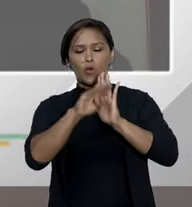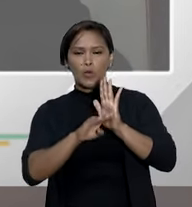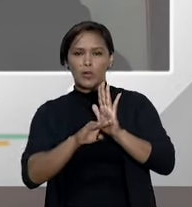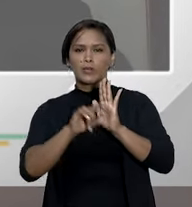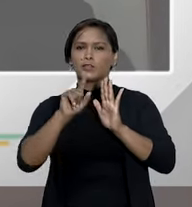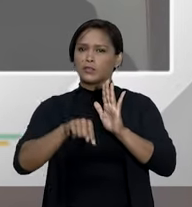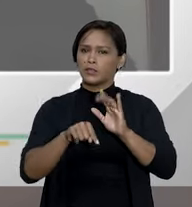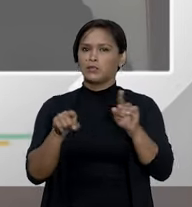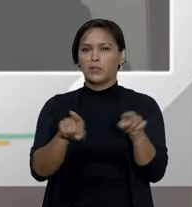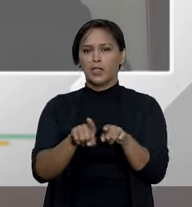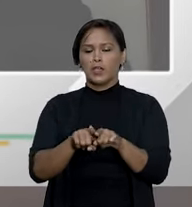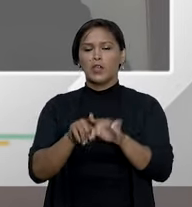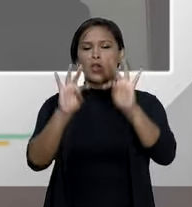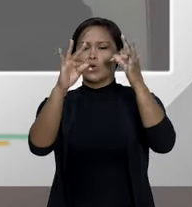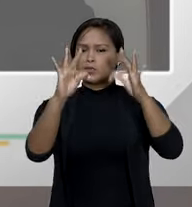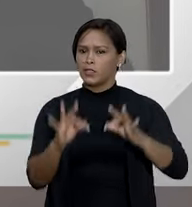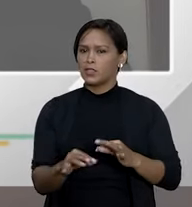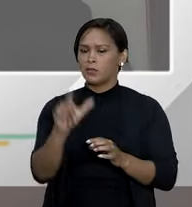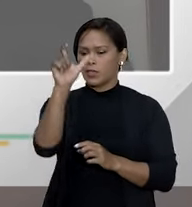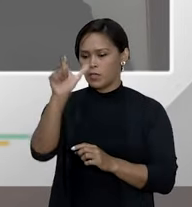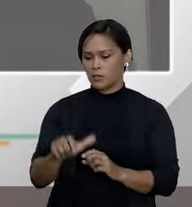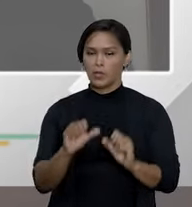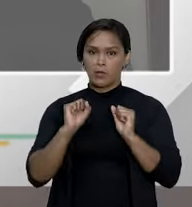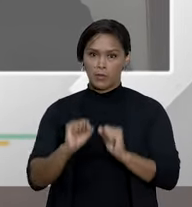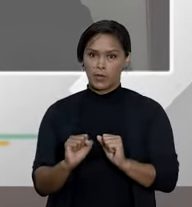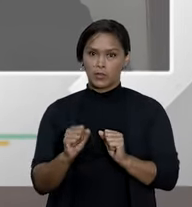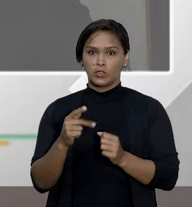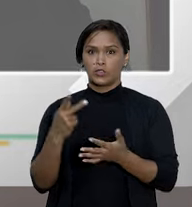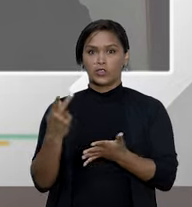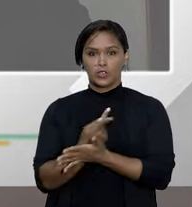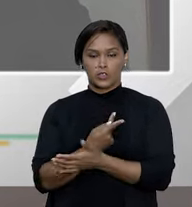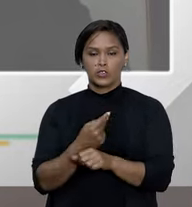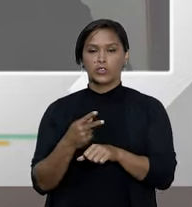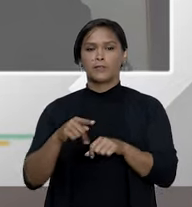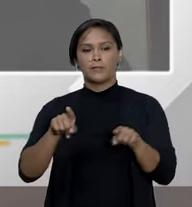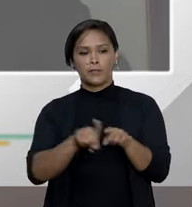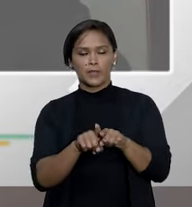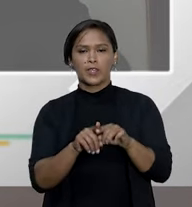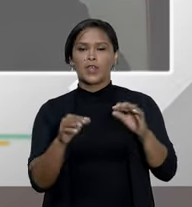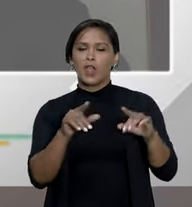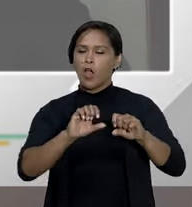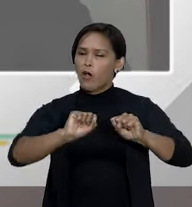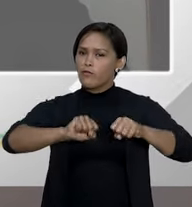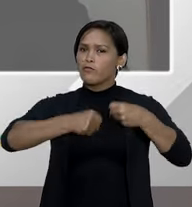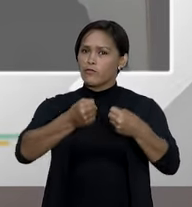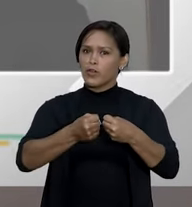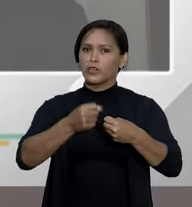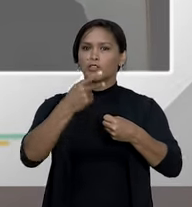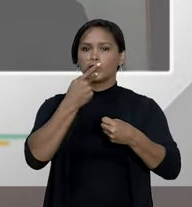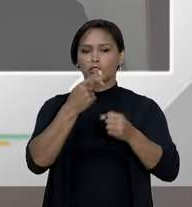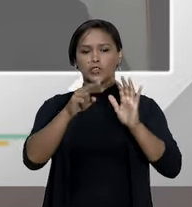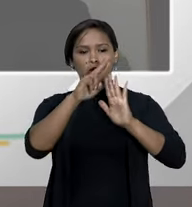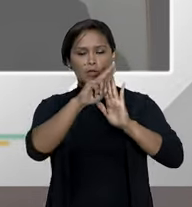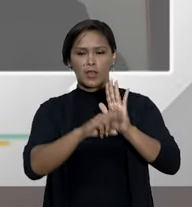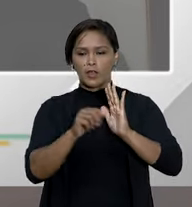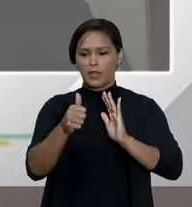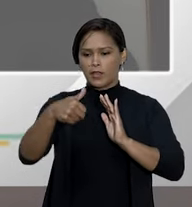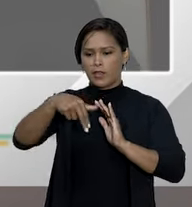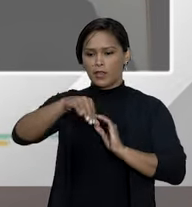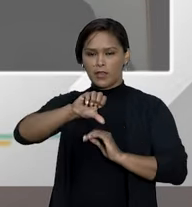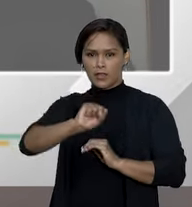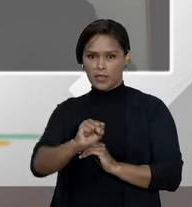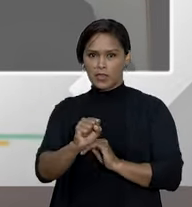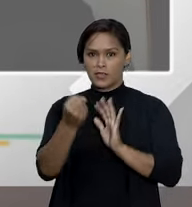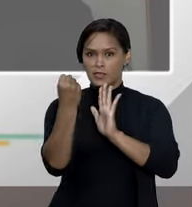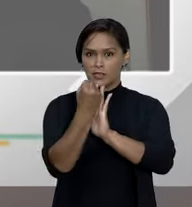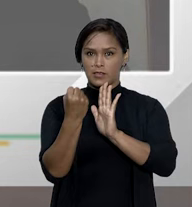ou tratamento que o indivíduo faz juiz, apesar de haver uma forte corrente que diz que, como o rol da ANS é taxativo,